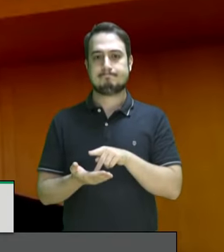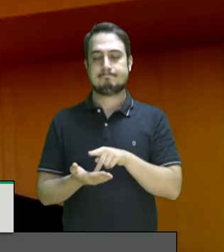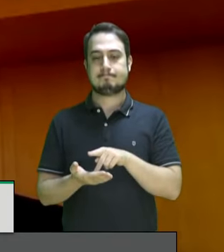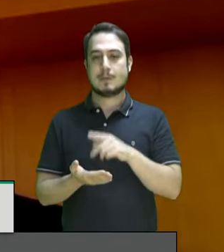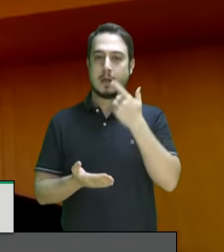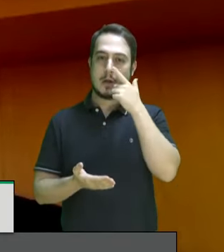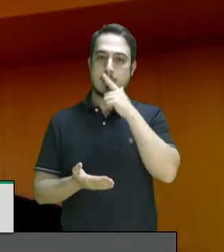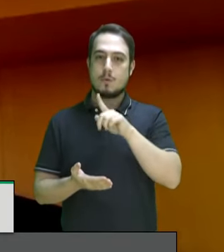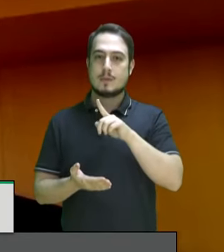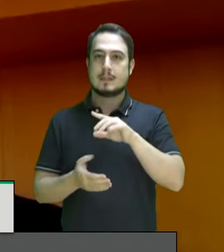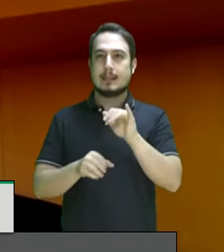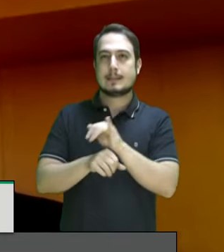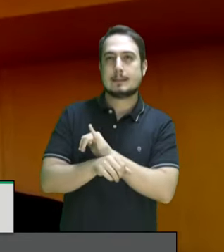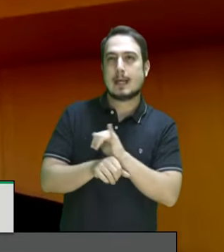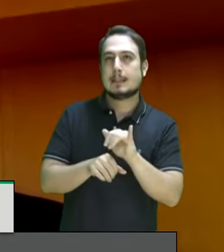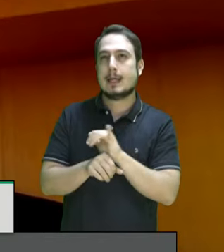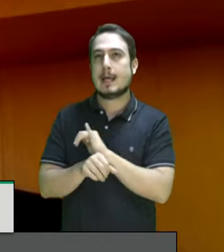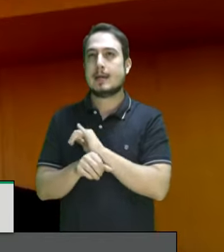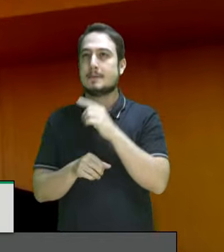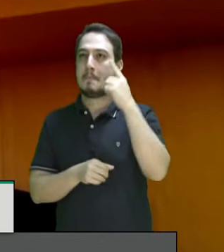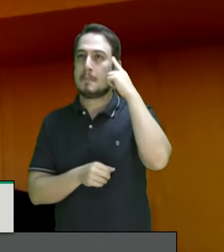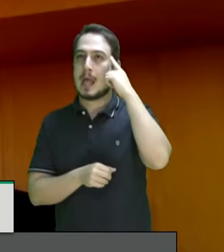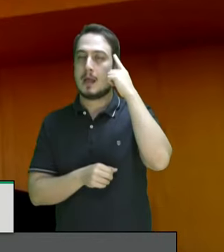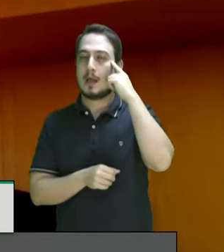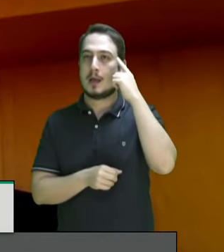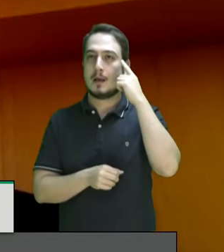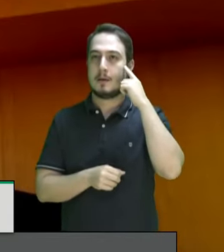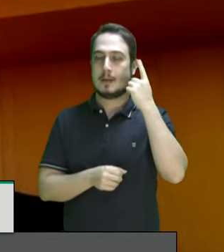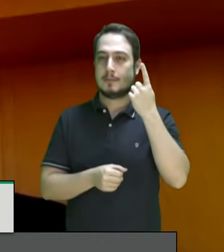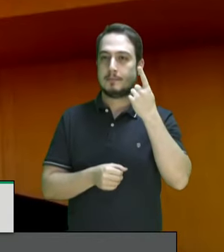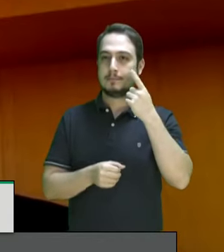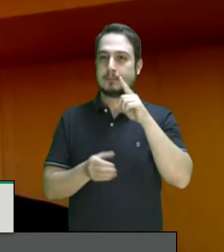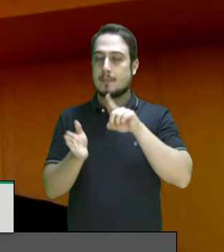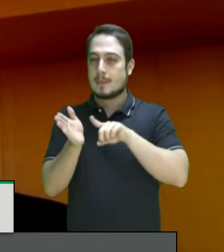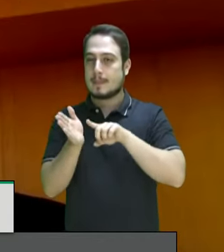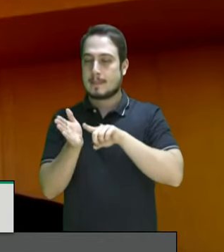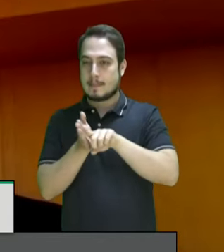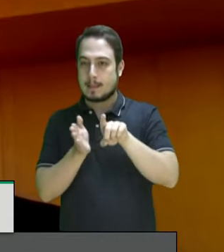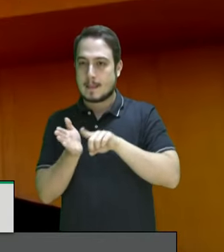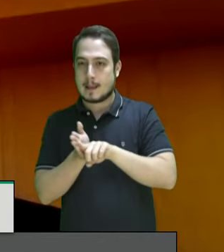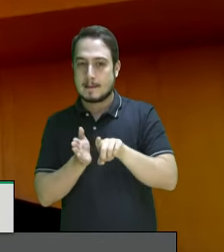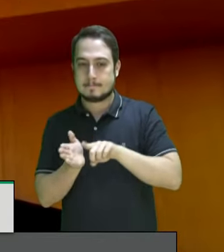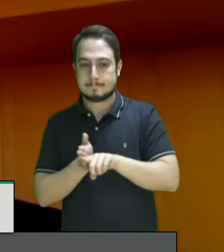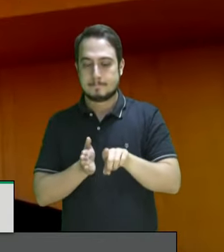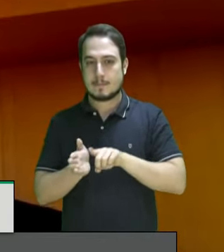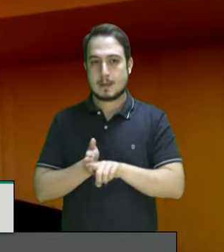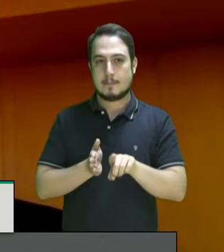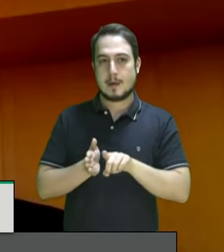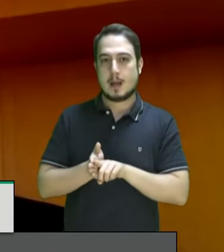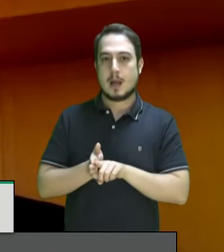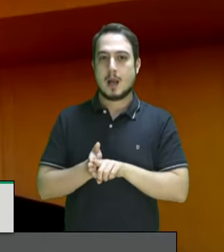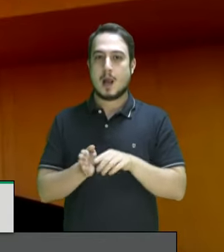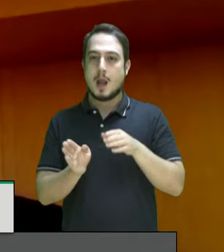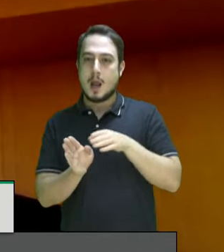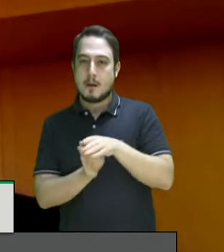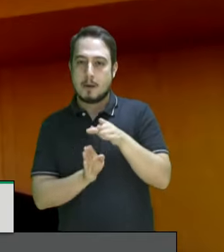busque mecanismos para que as recomendações feitas do âmbito da RPU